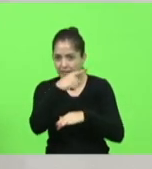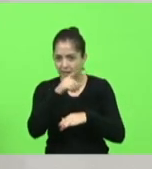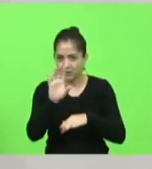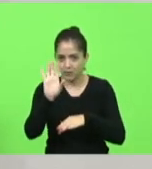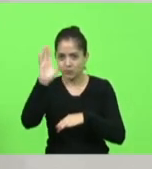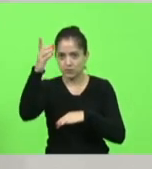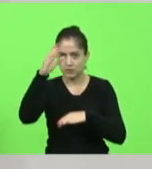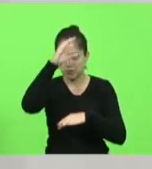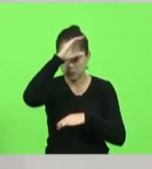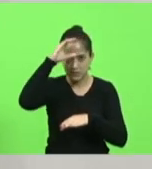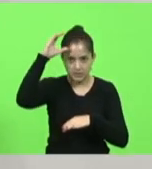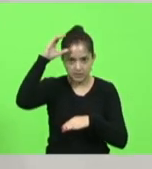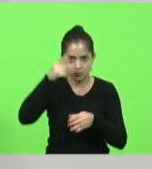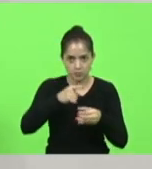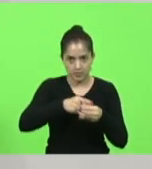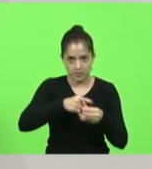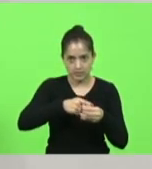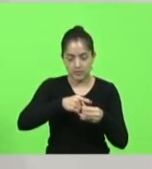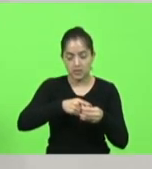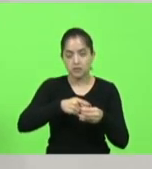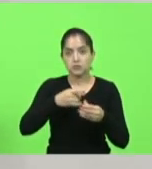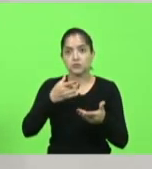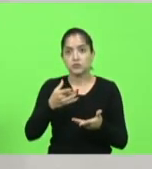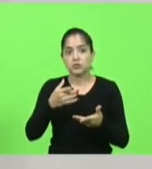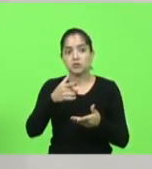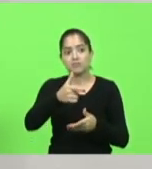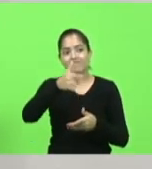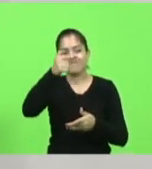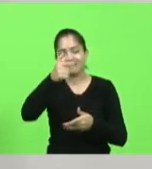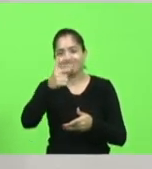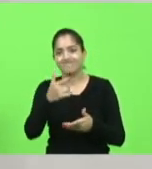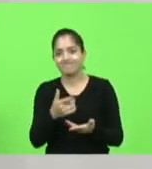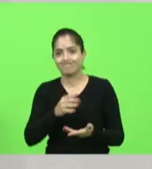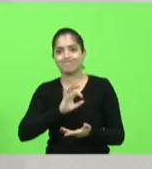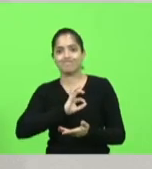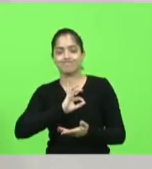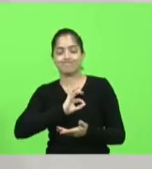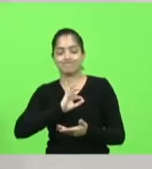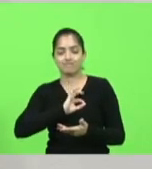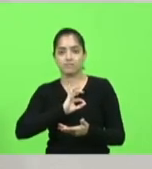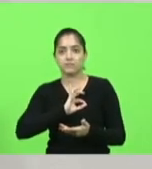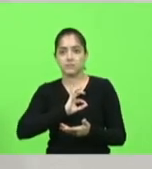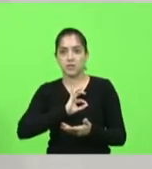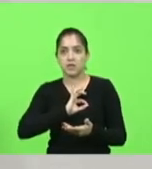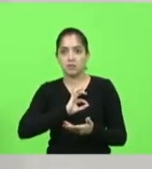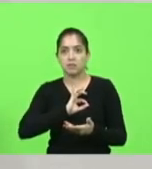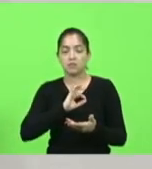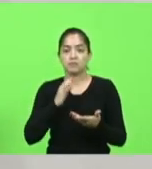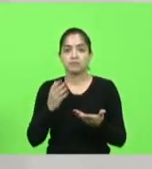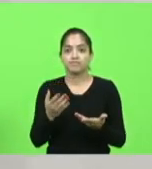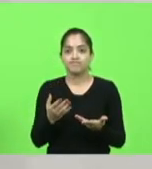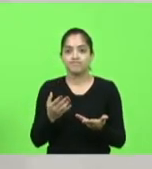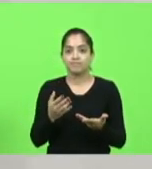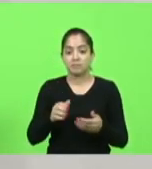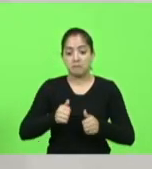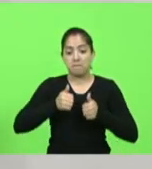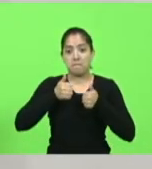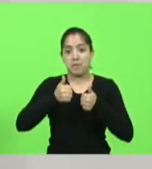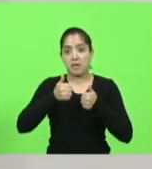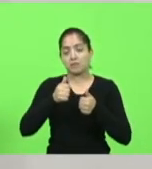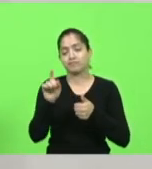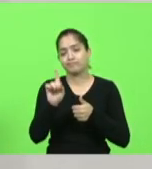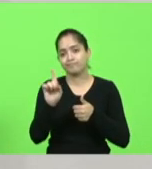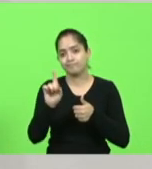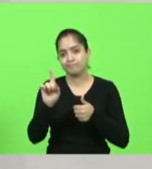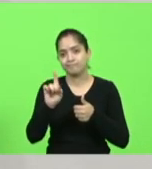que atiraram num policial que ainda não está recuperado, pelo que eu sei,